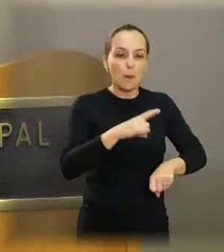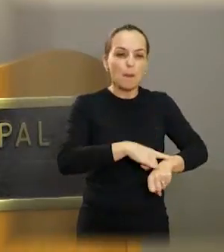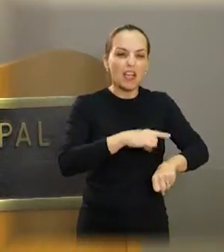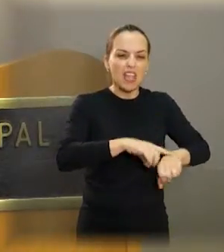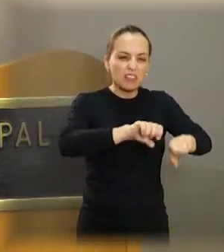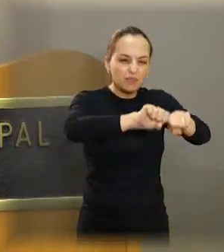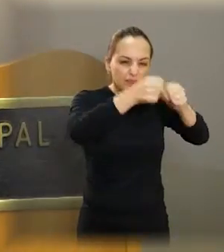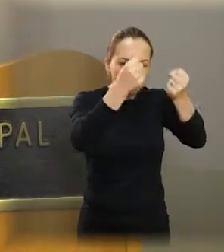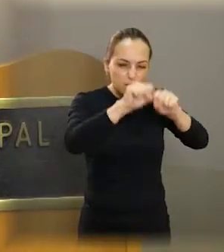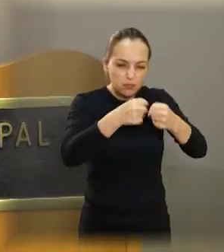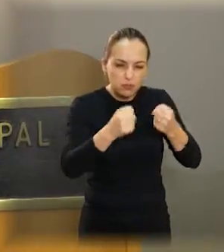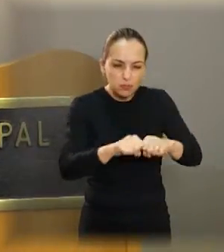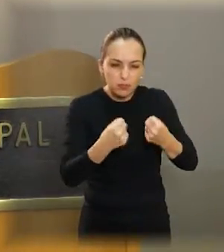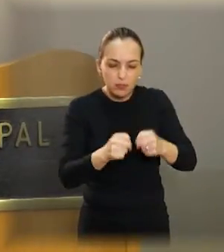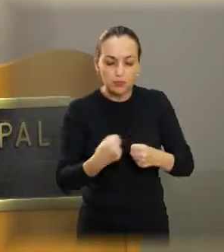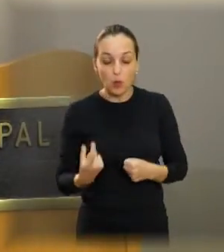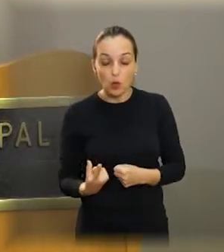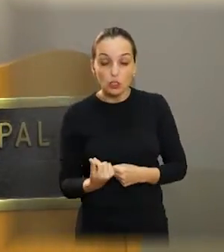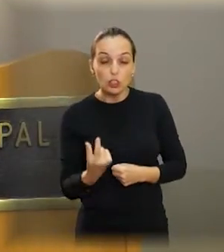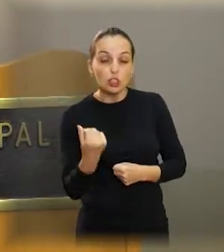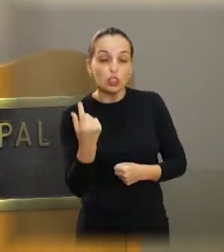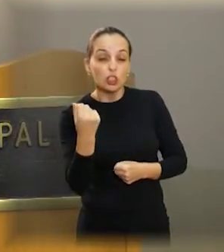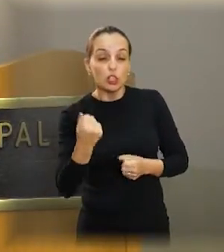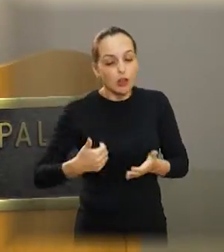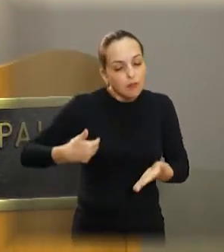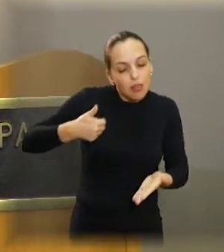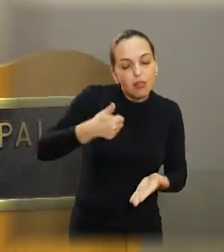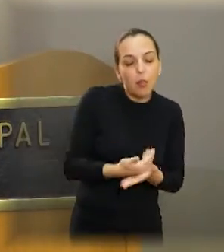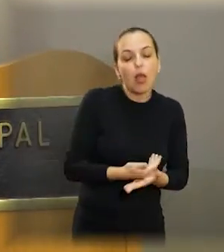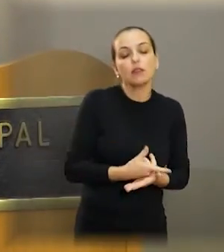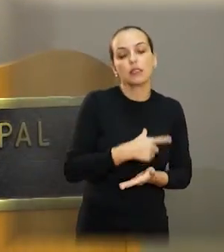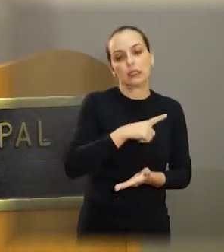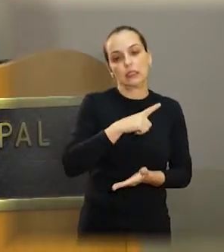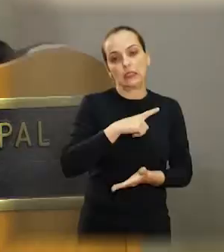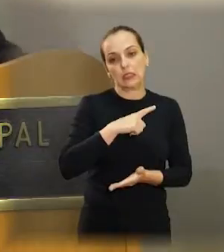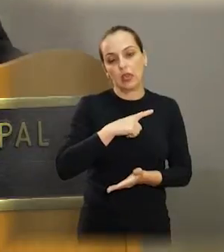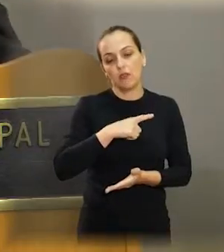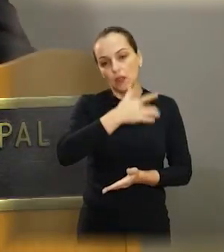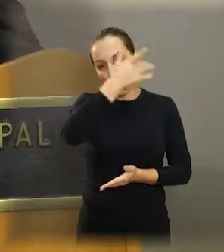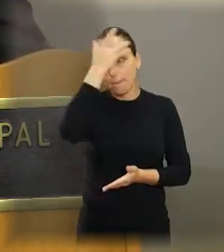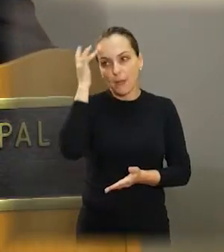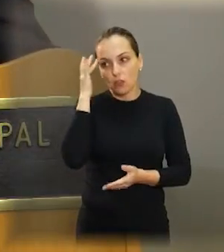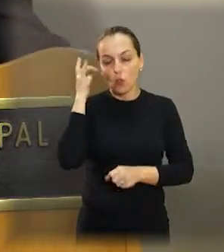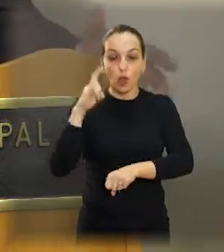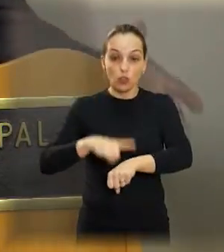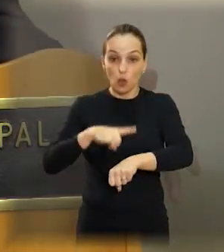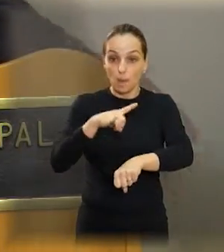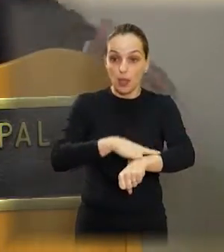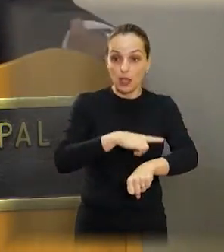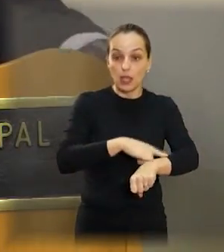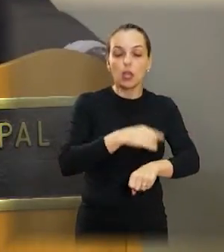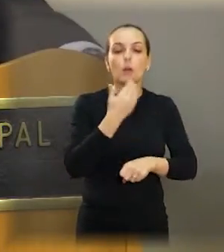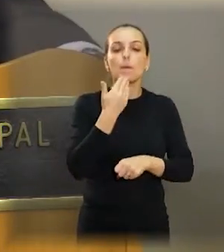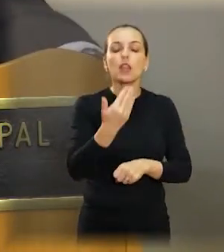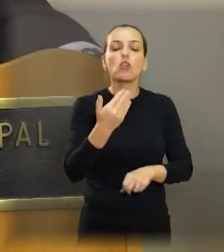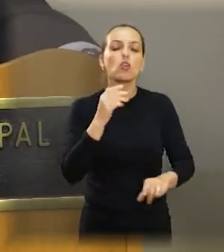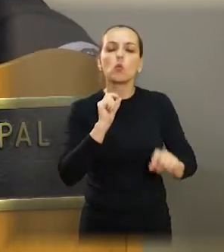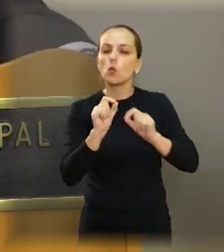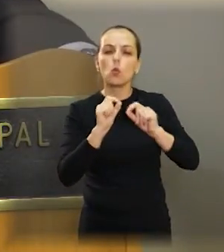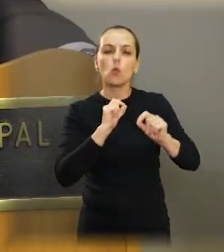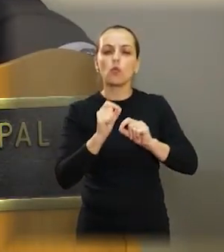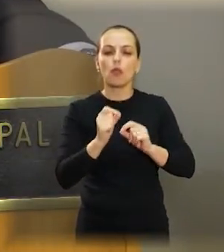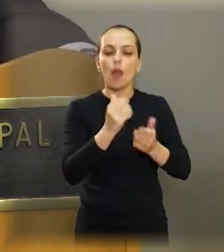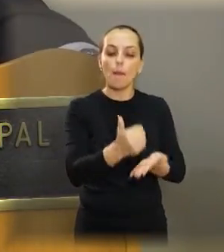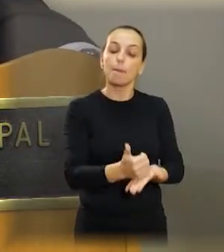reforma daquele banheiro, que vocês mesmos sabem. E ali, como os vários usuários daquele banheiro estavam pedindo esse